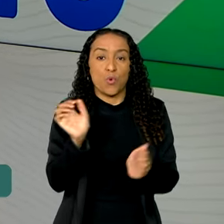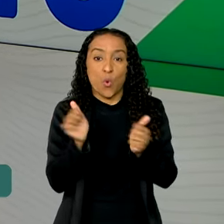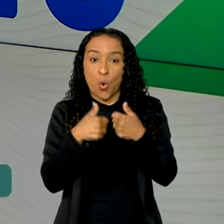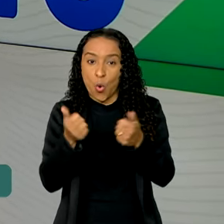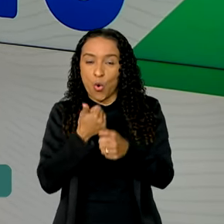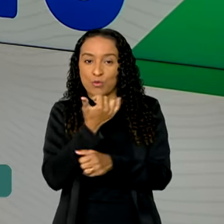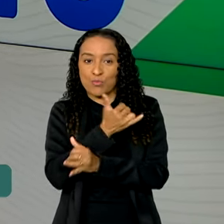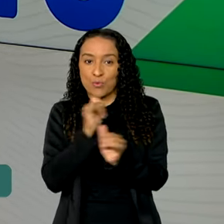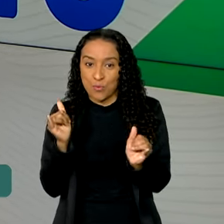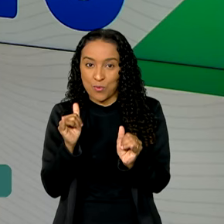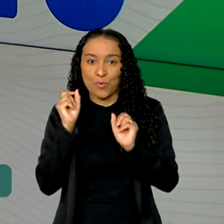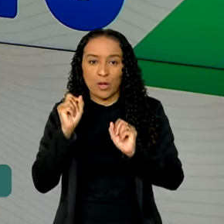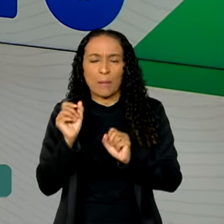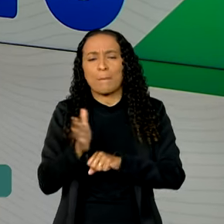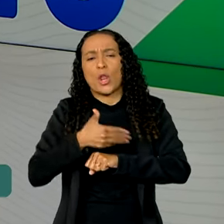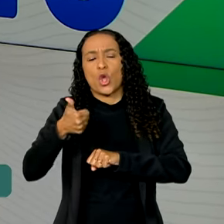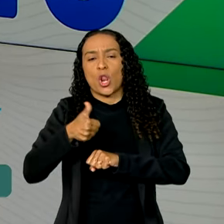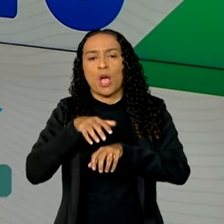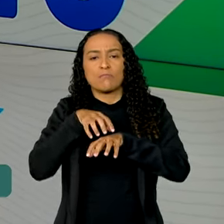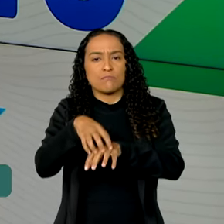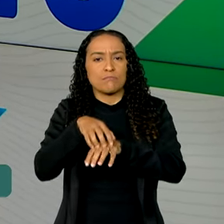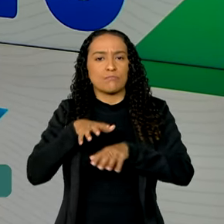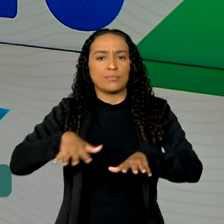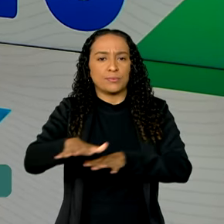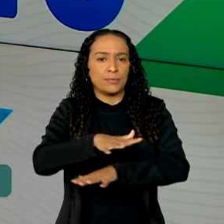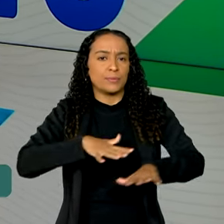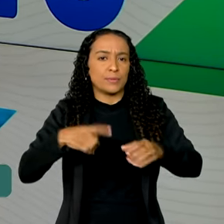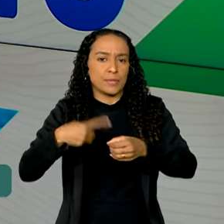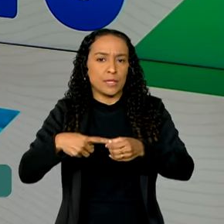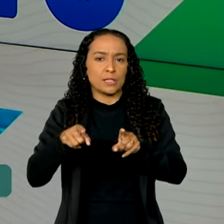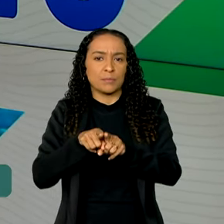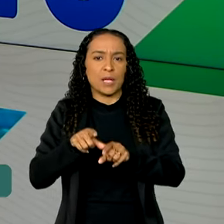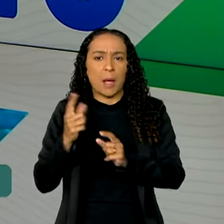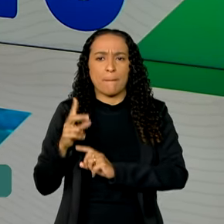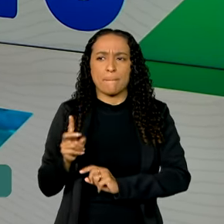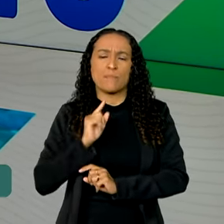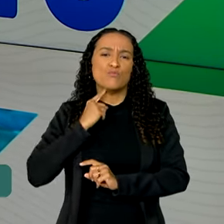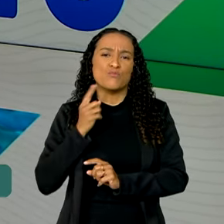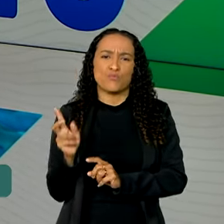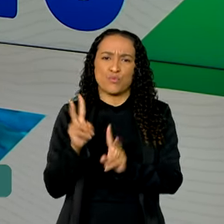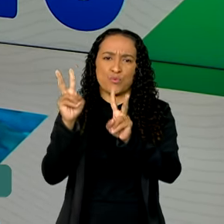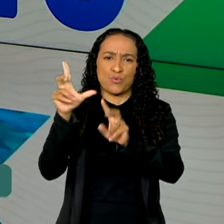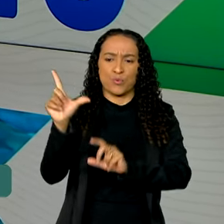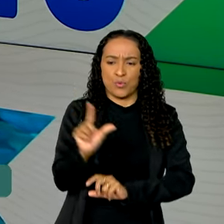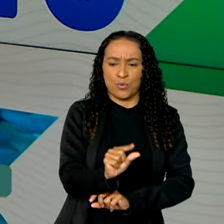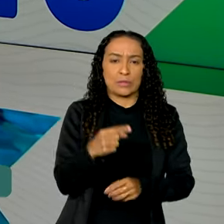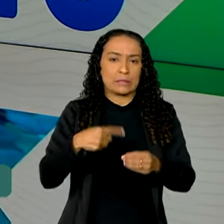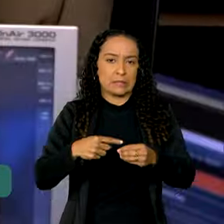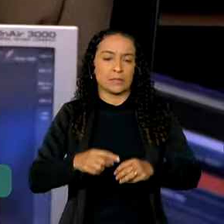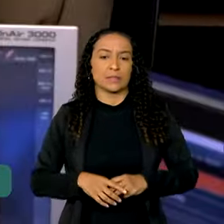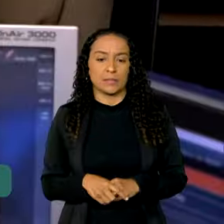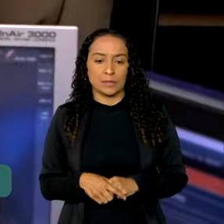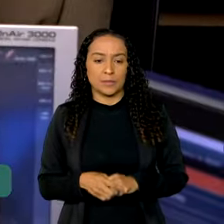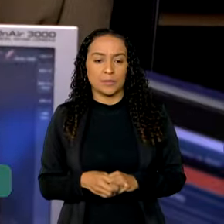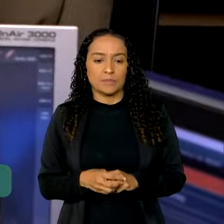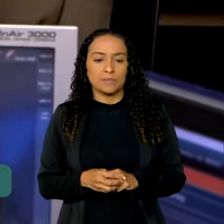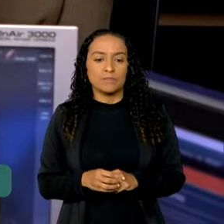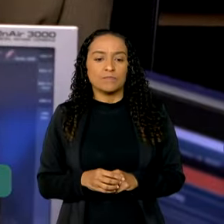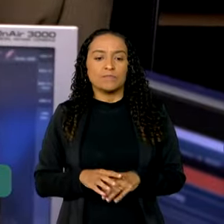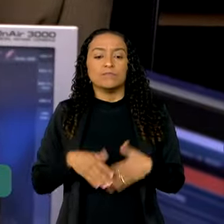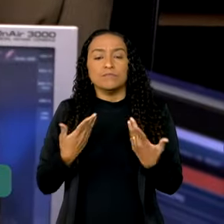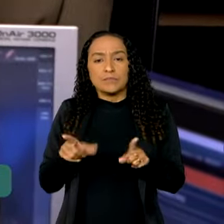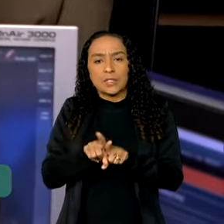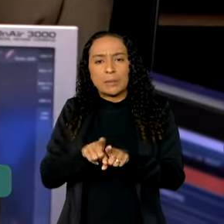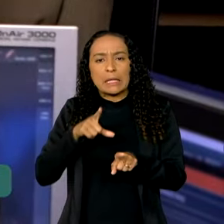ônibus elétricos para melhorar a mobilidade urbana e reduzir a poluição nas grandes cidades. Você